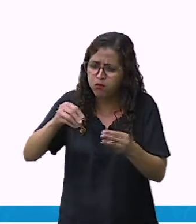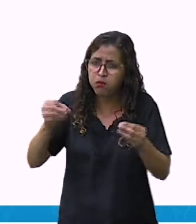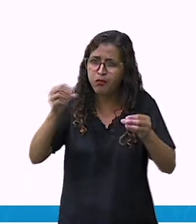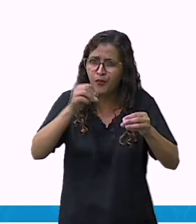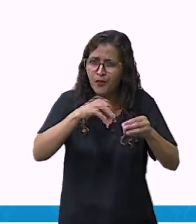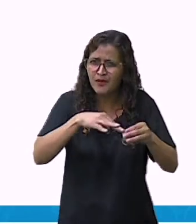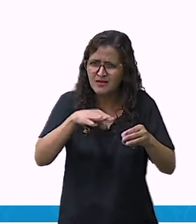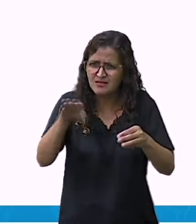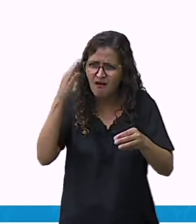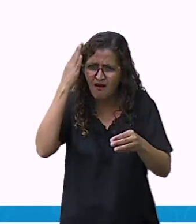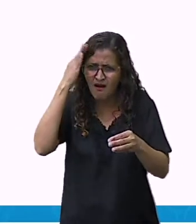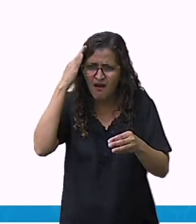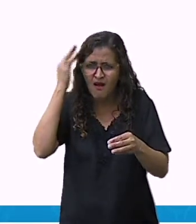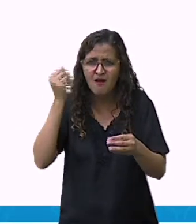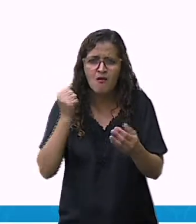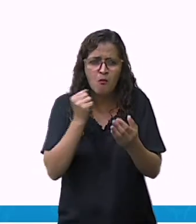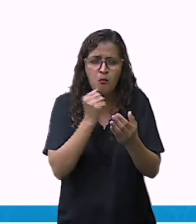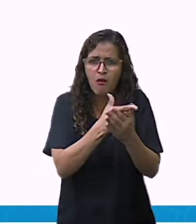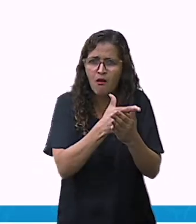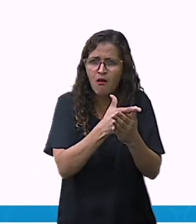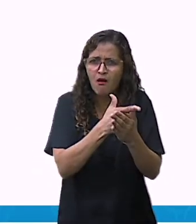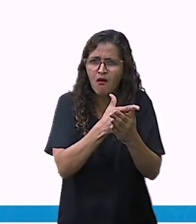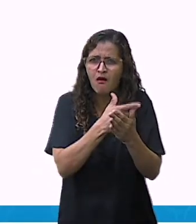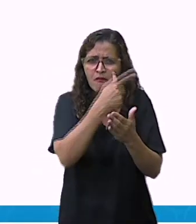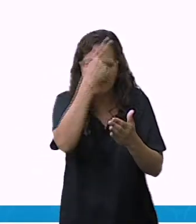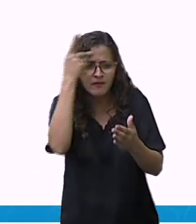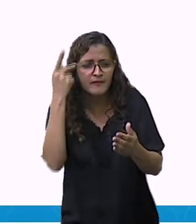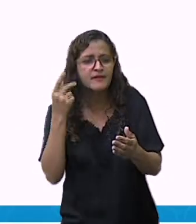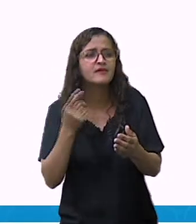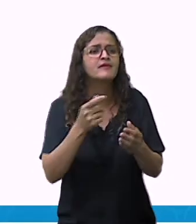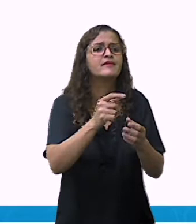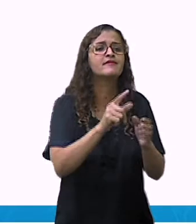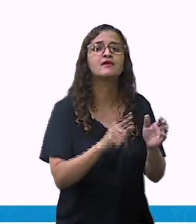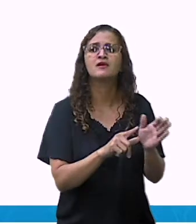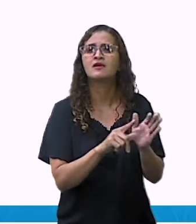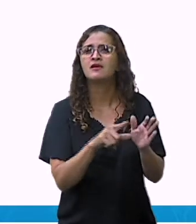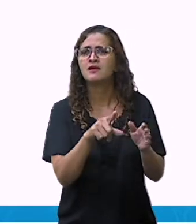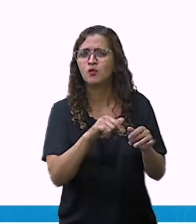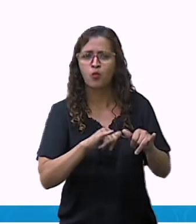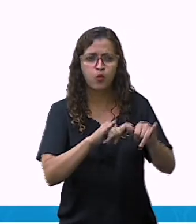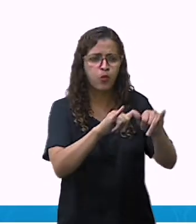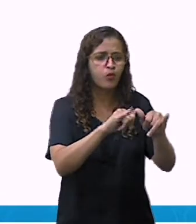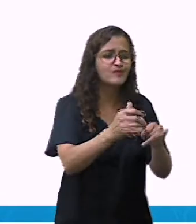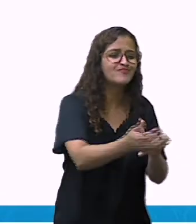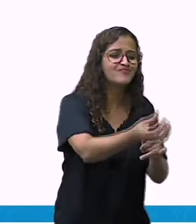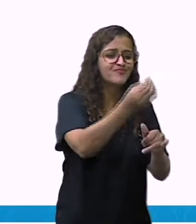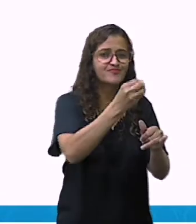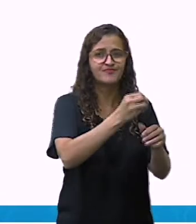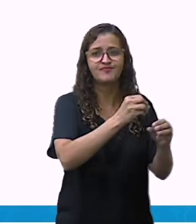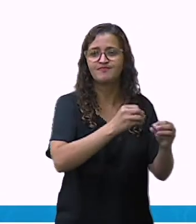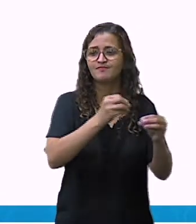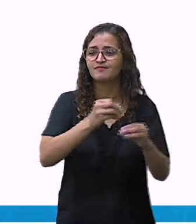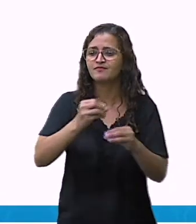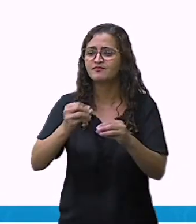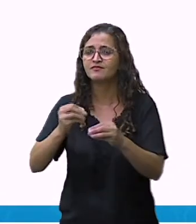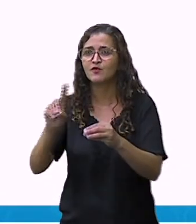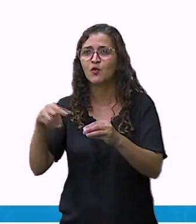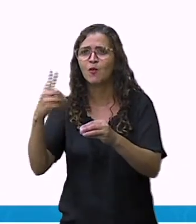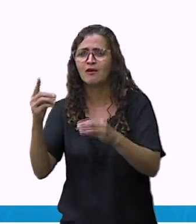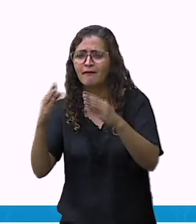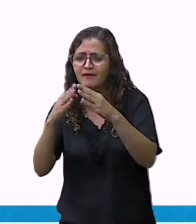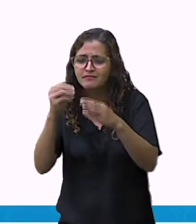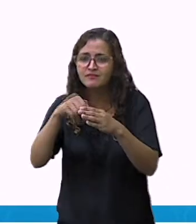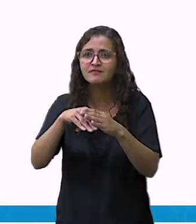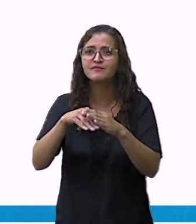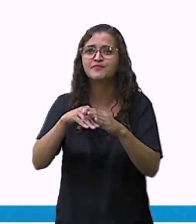compra, fermento biológico, ele vai fazer o quê? Vai fazer com que a massa, ela